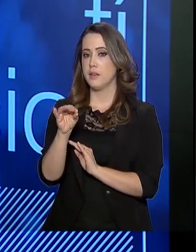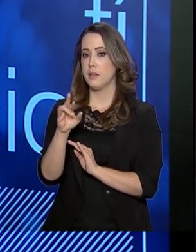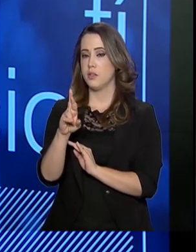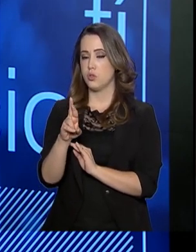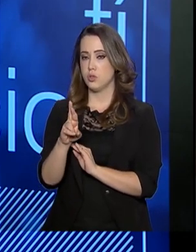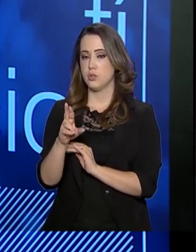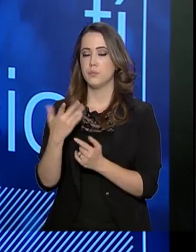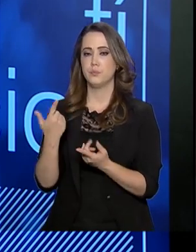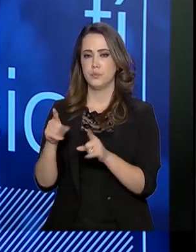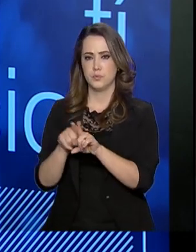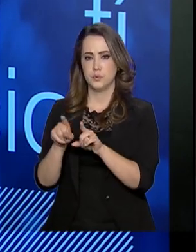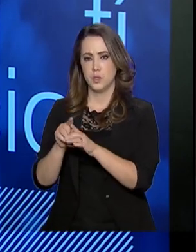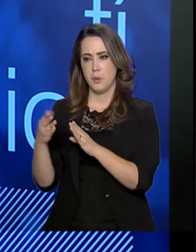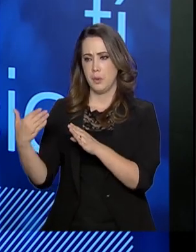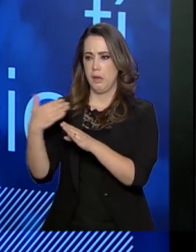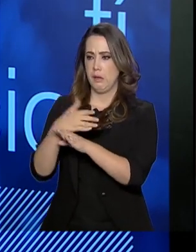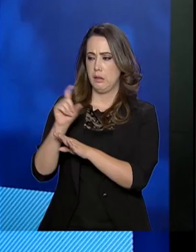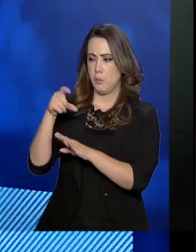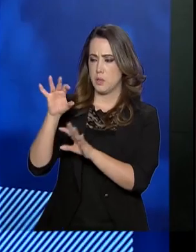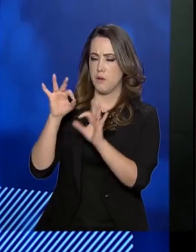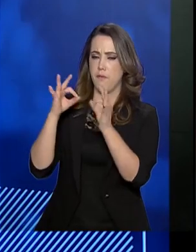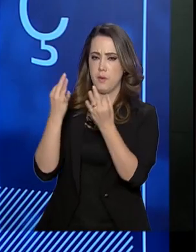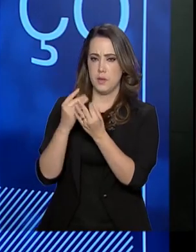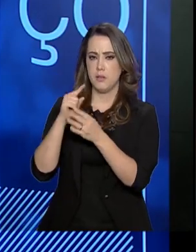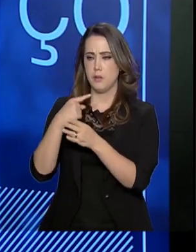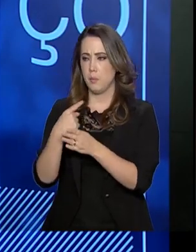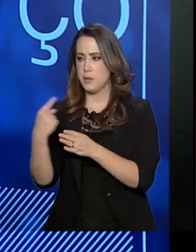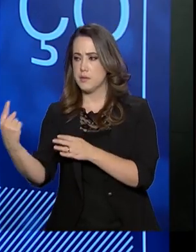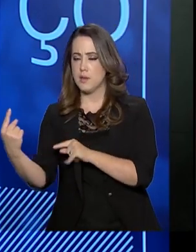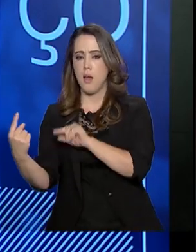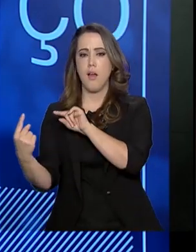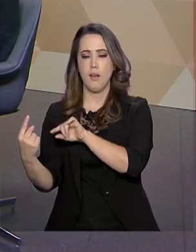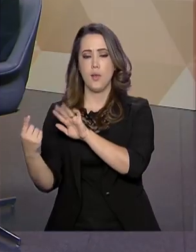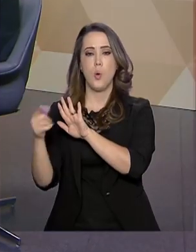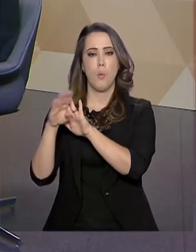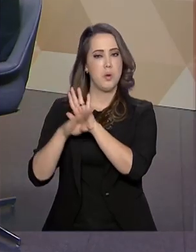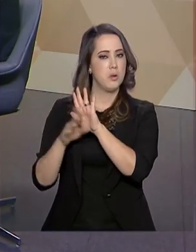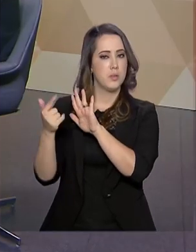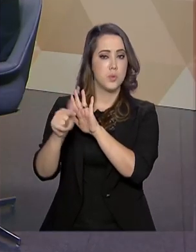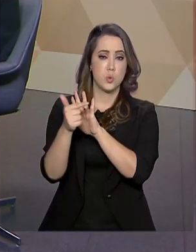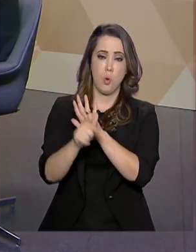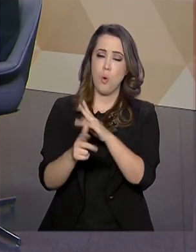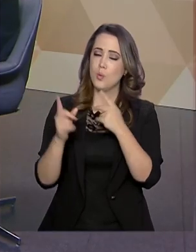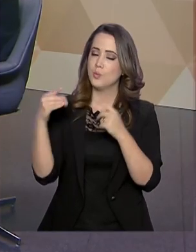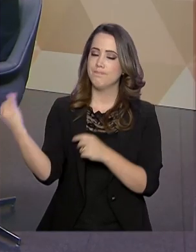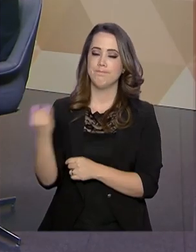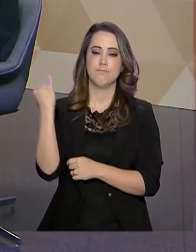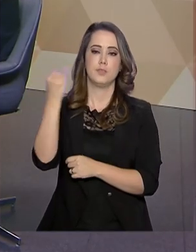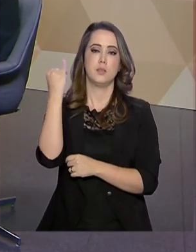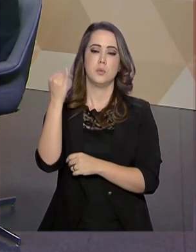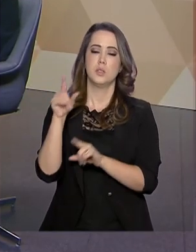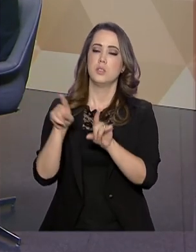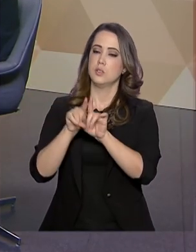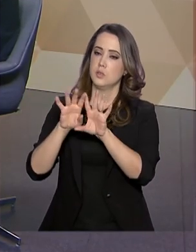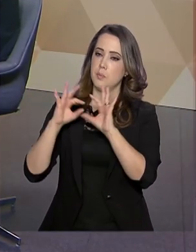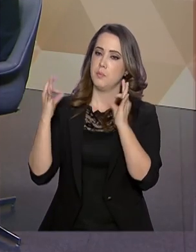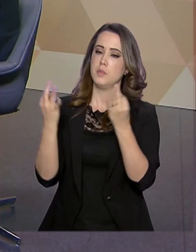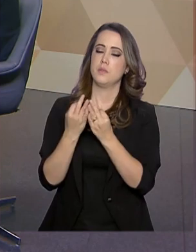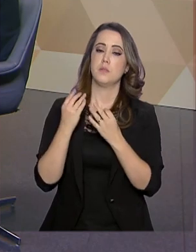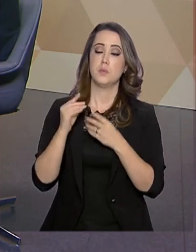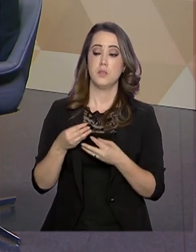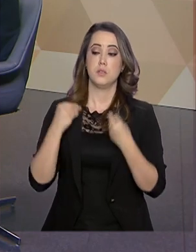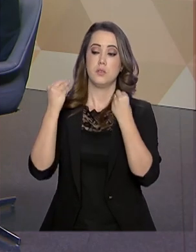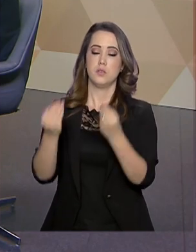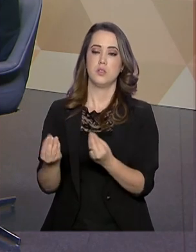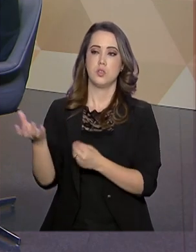entrada, e no caso do Progredir e das políticas gerais de emprego e renda, a porta de saída. Então, isso para nós é muito importante. para as famílias, primeiro, é